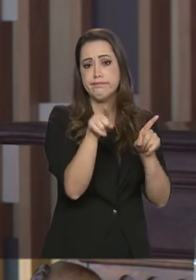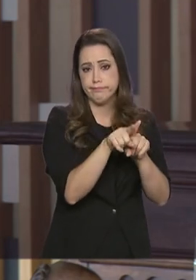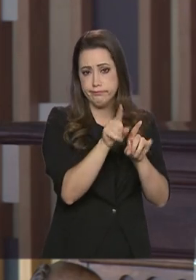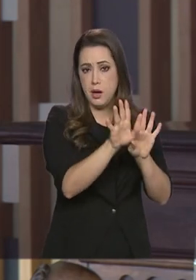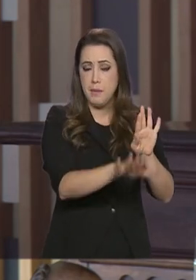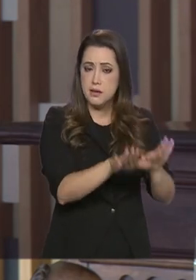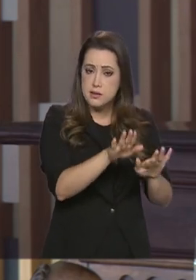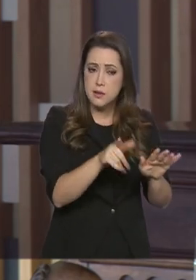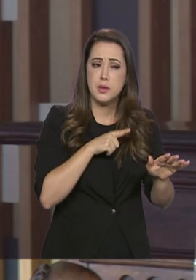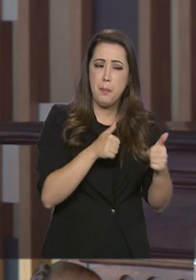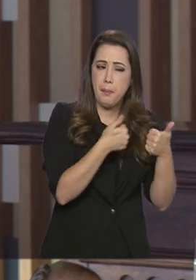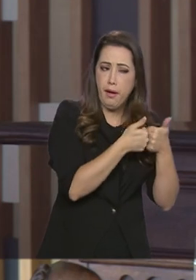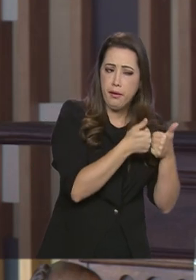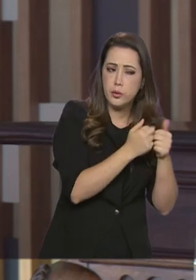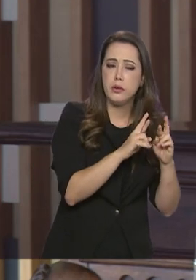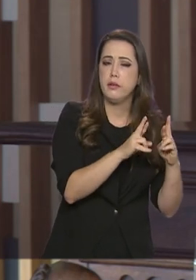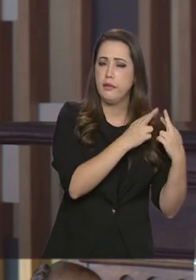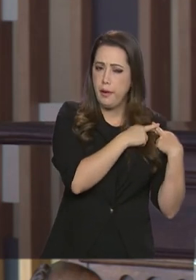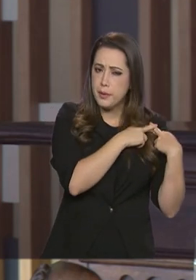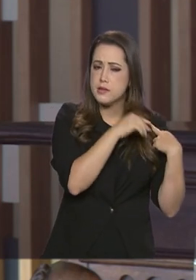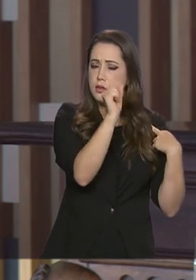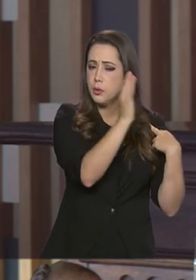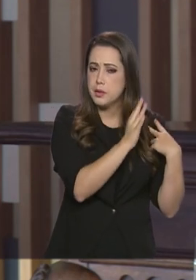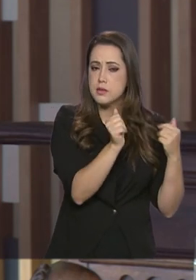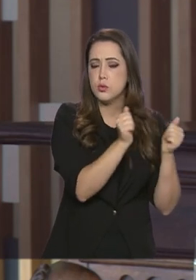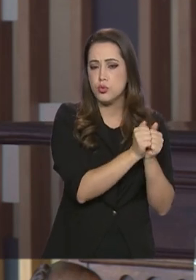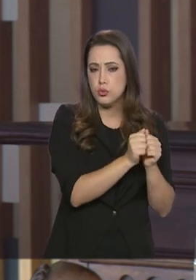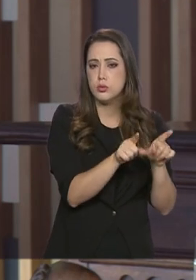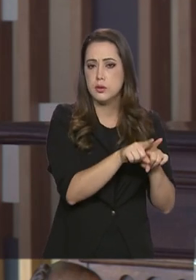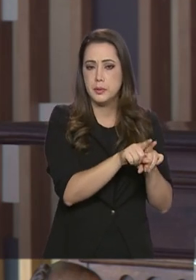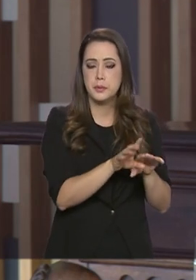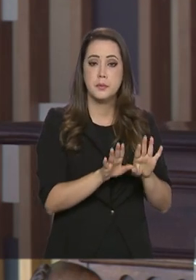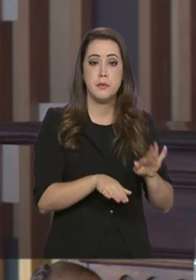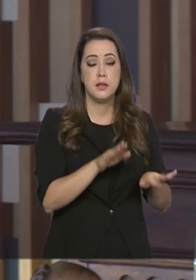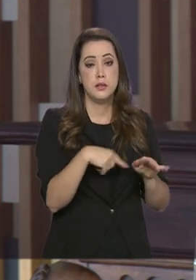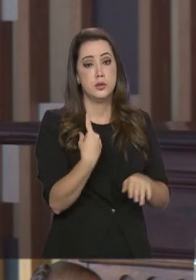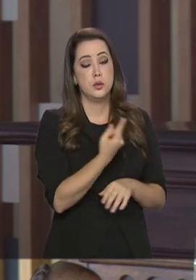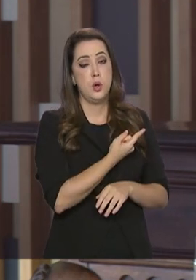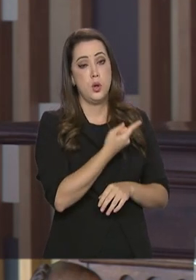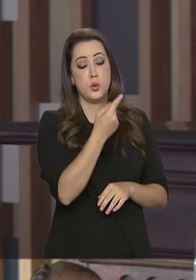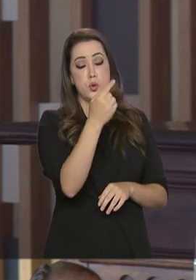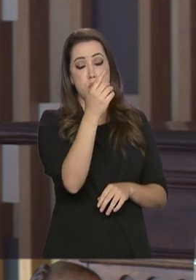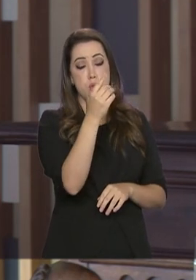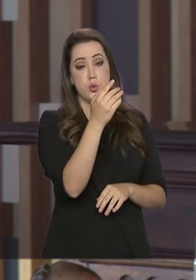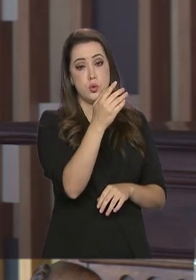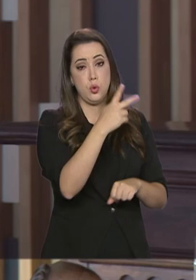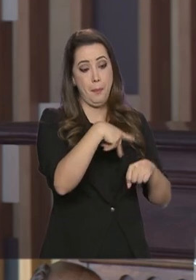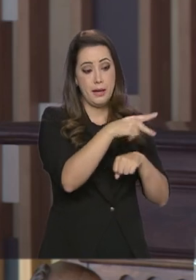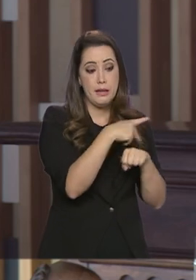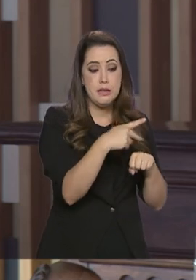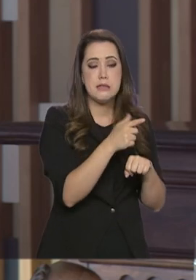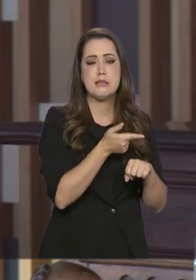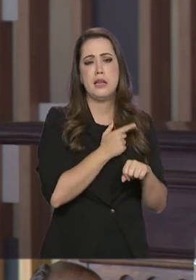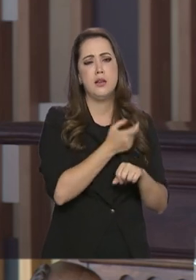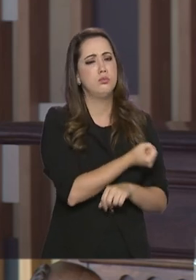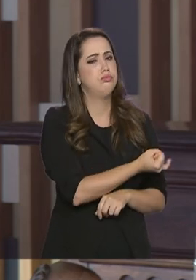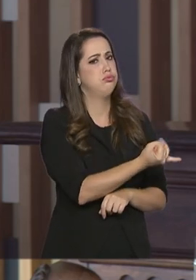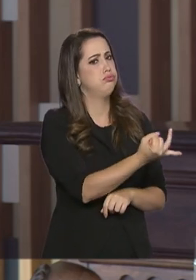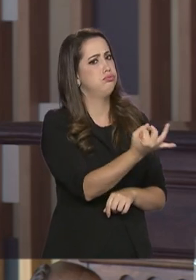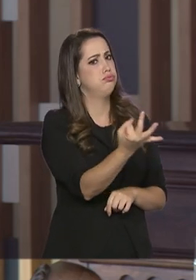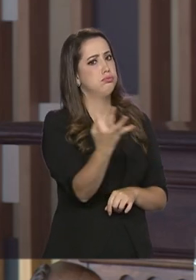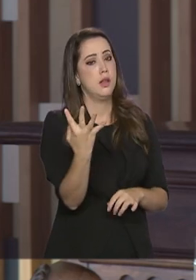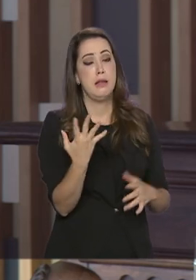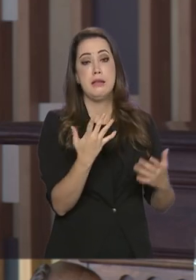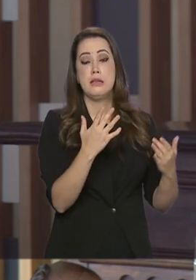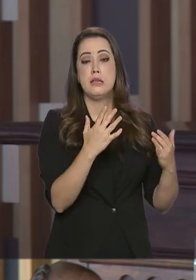temos, para um país com as nossas características, uma rede muito grande, realmente, de postos.